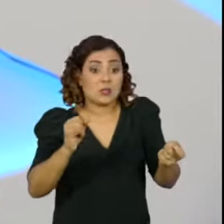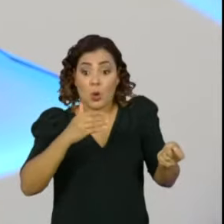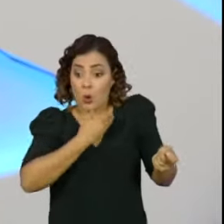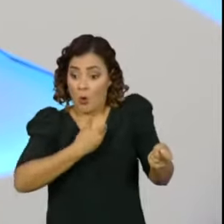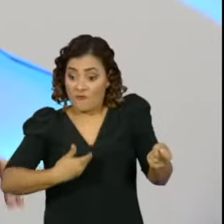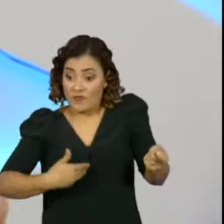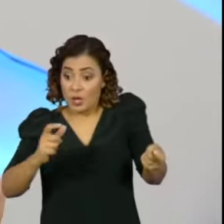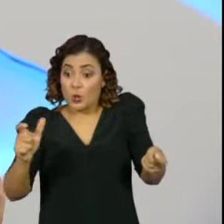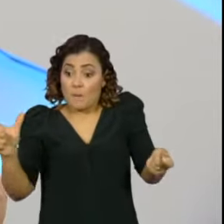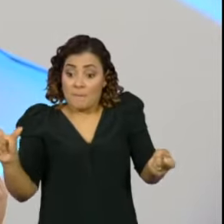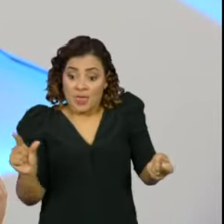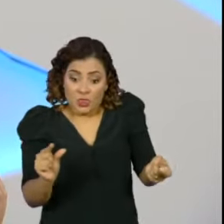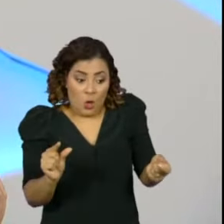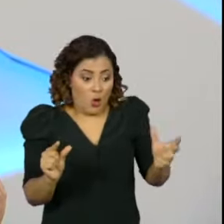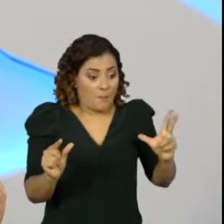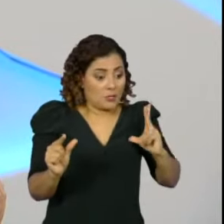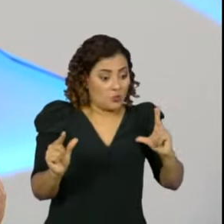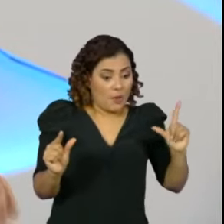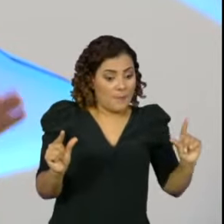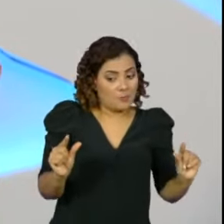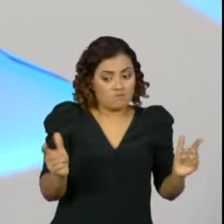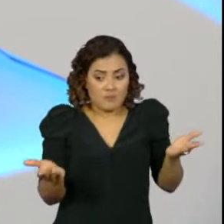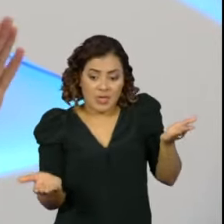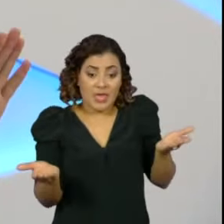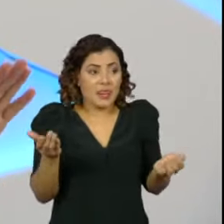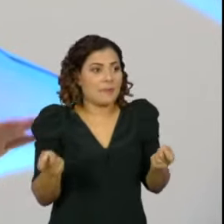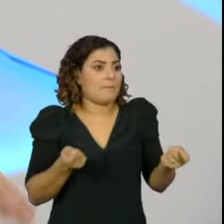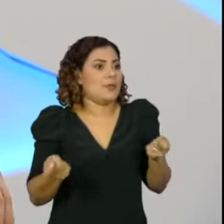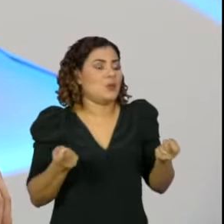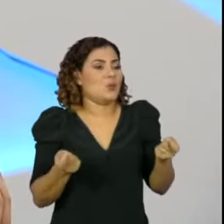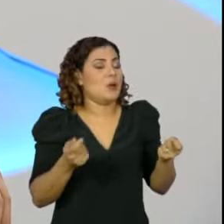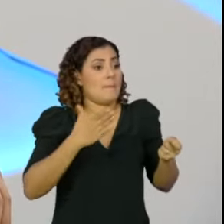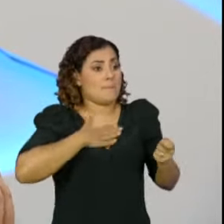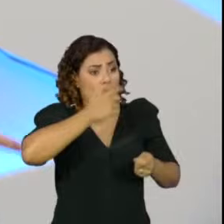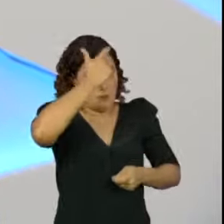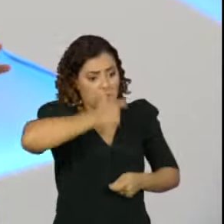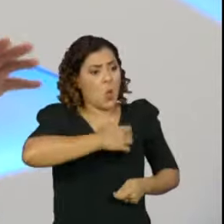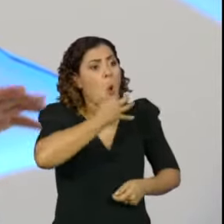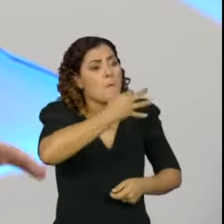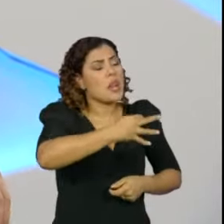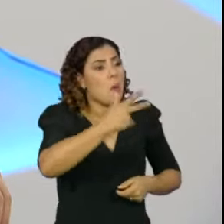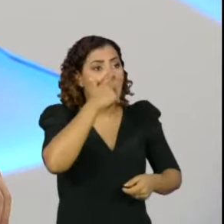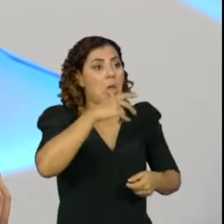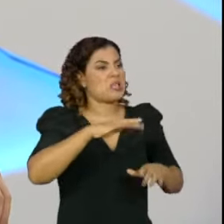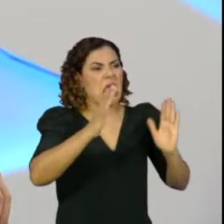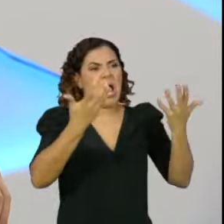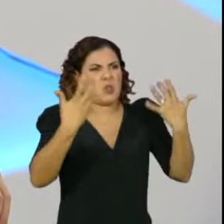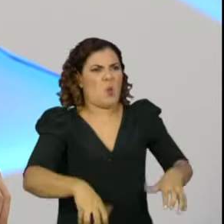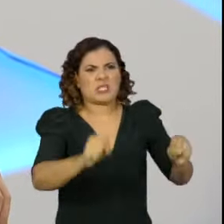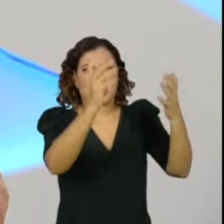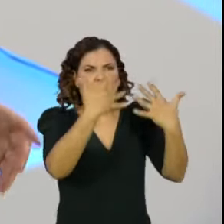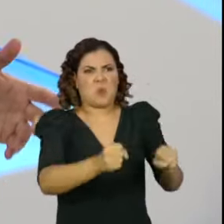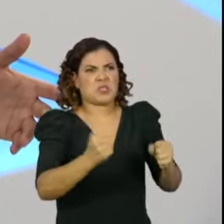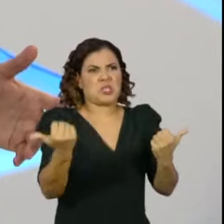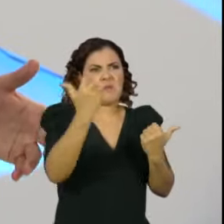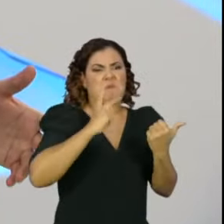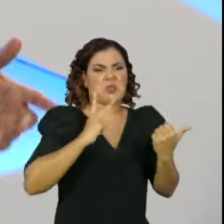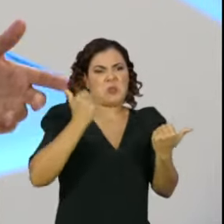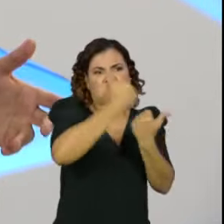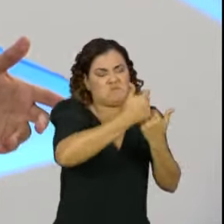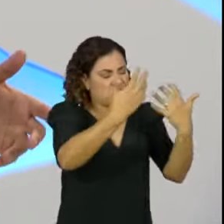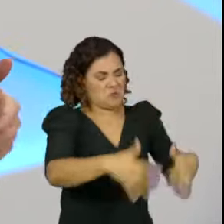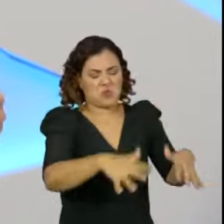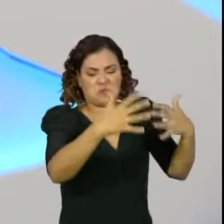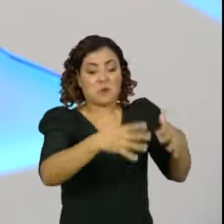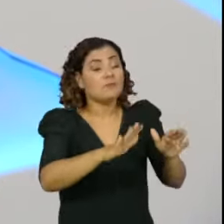necessidade de se manter também ativos nacionais. Mas não há, de minha parte, nenhuma demonização das privatizações, muito ao contrário. Eu